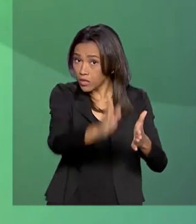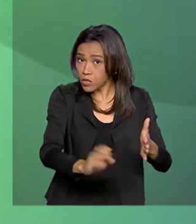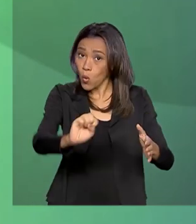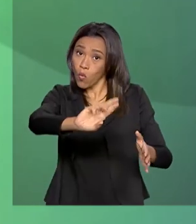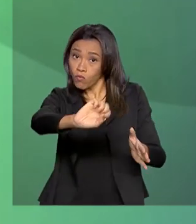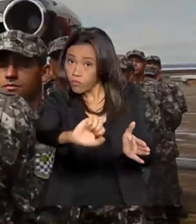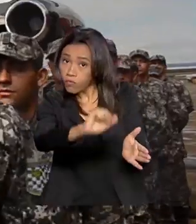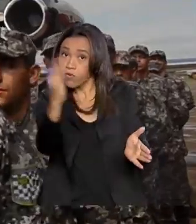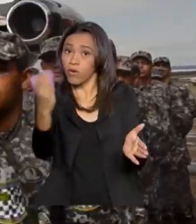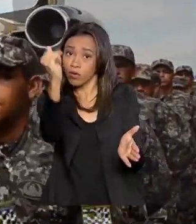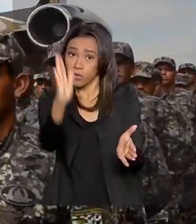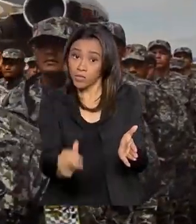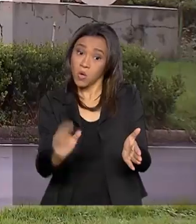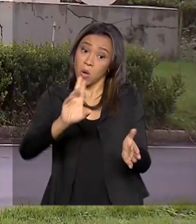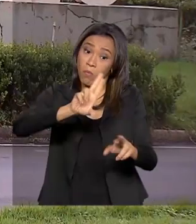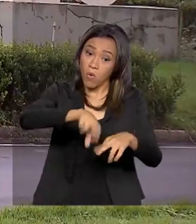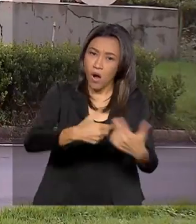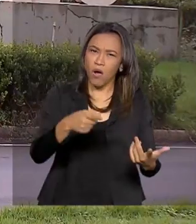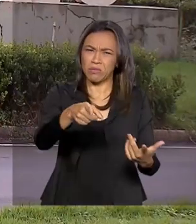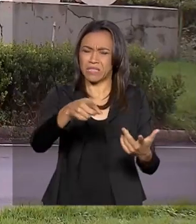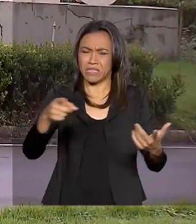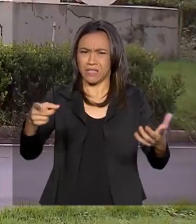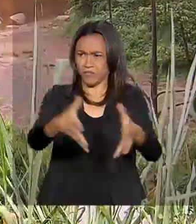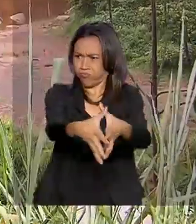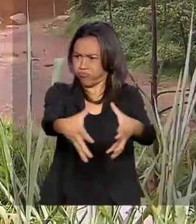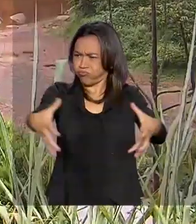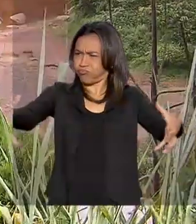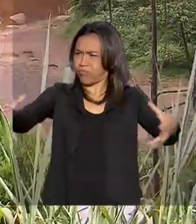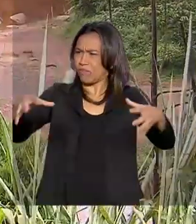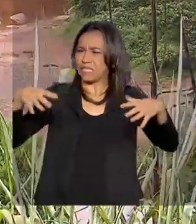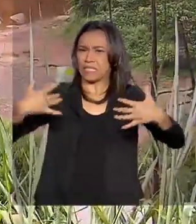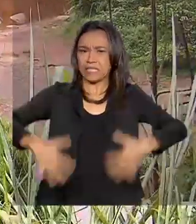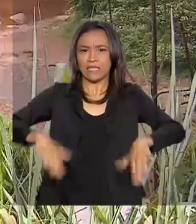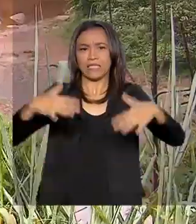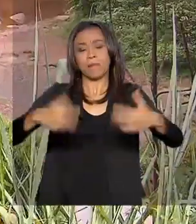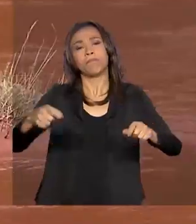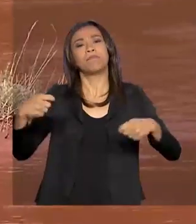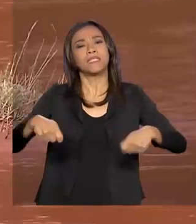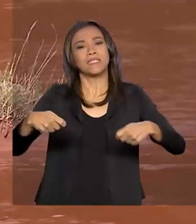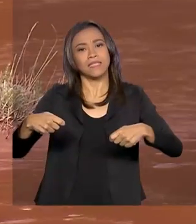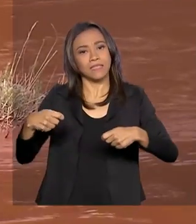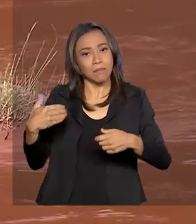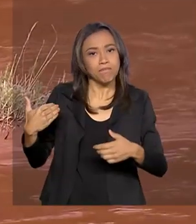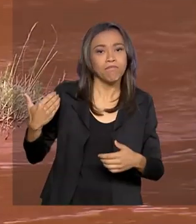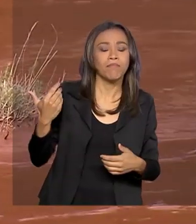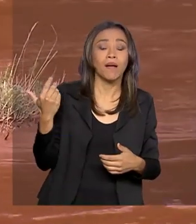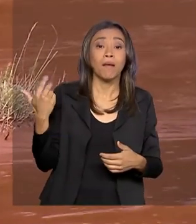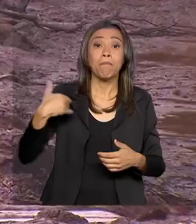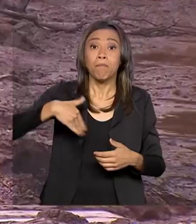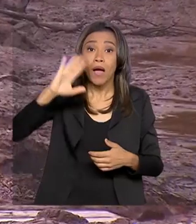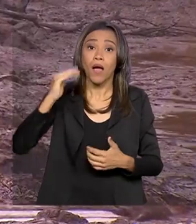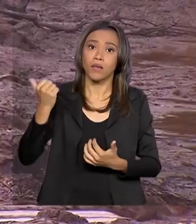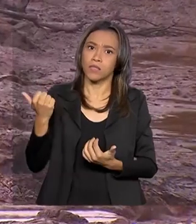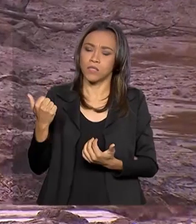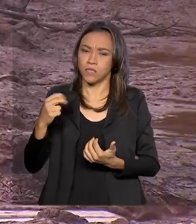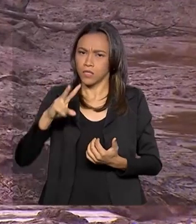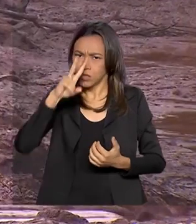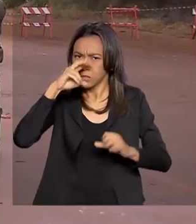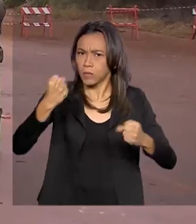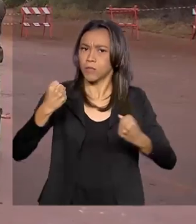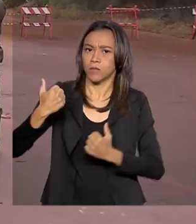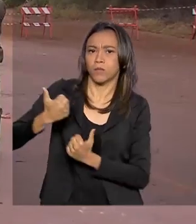conta da complexidade ou magnitude, precisem de reforços para além da capacidade de resposta local. Ou seja,